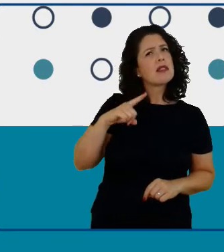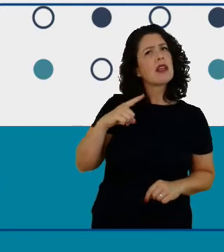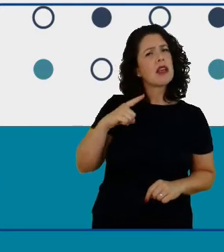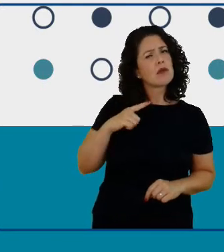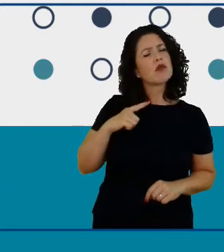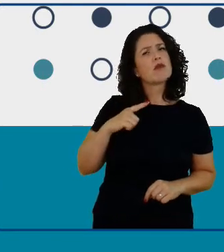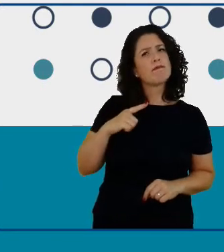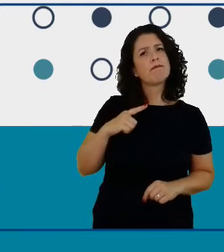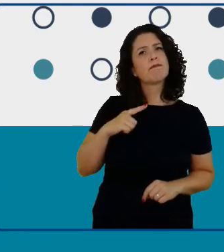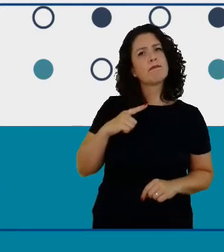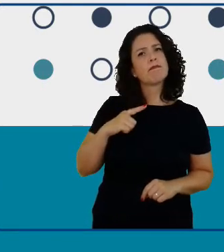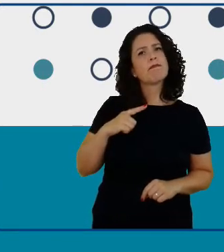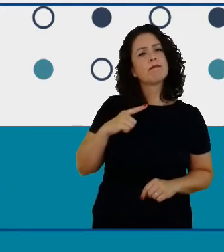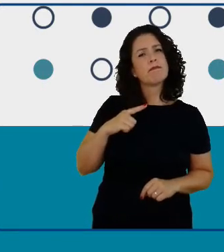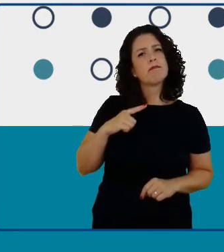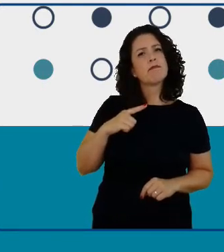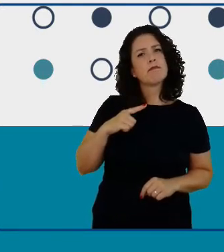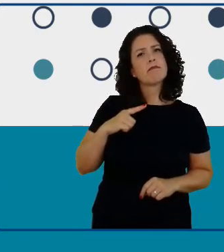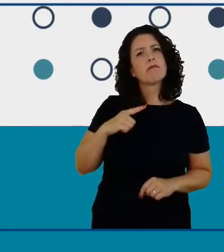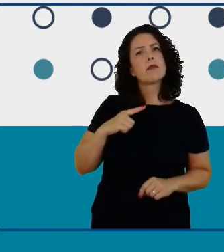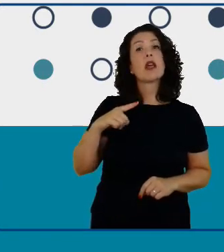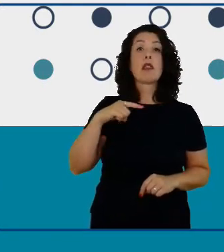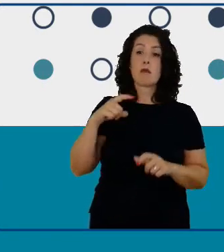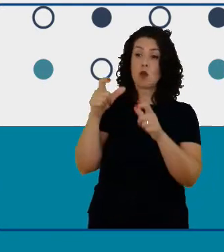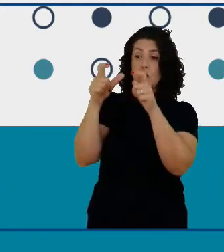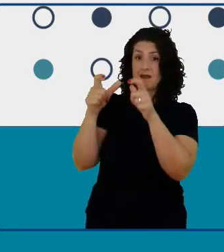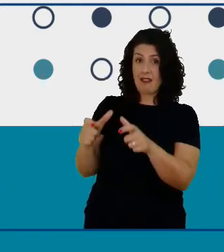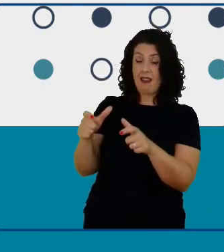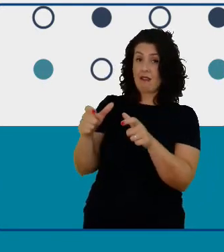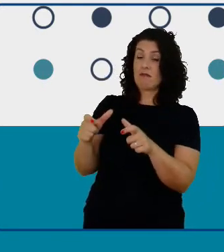o escritório E0 de